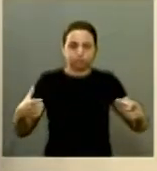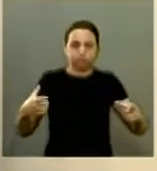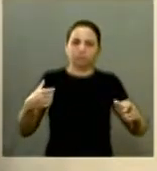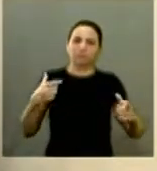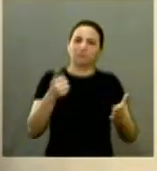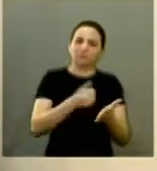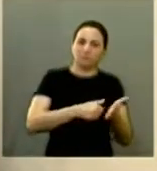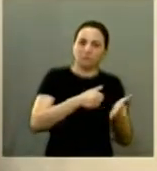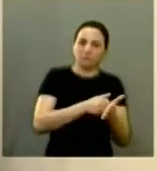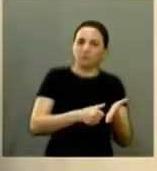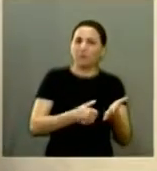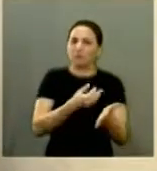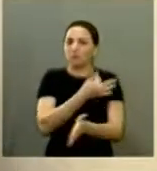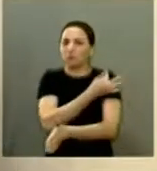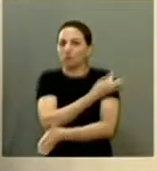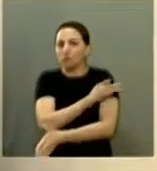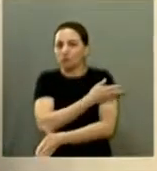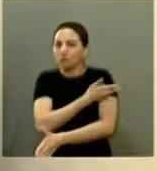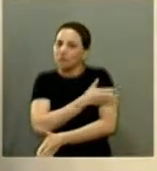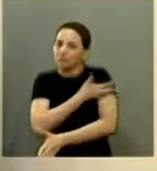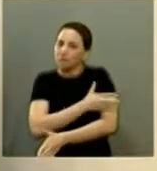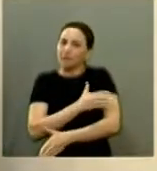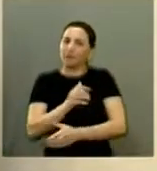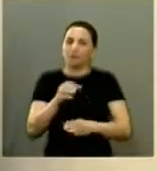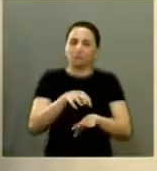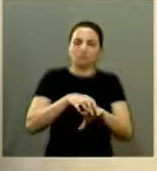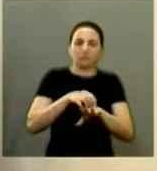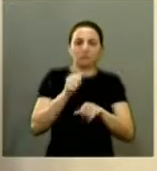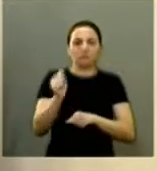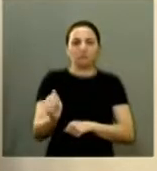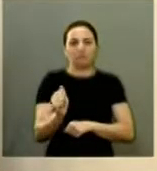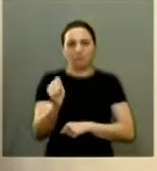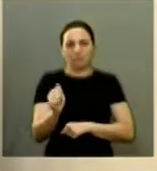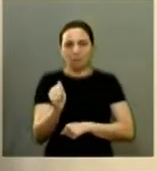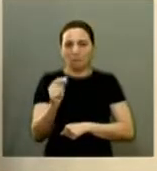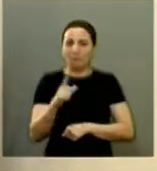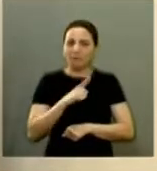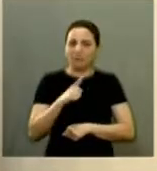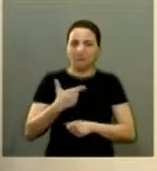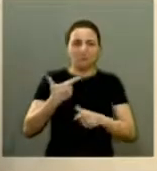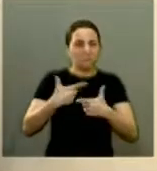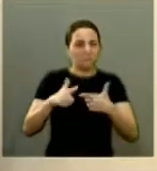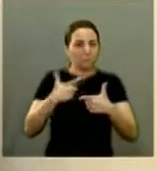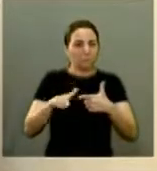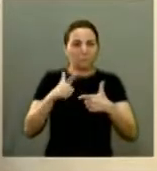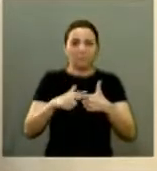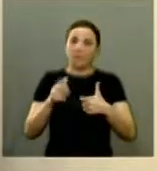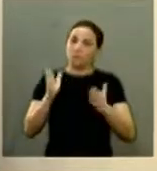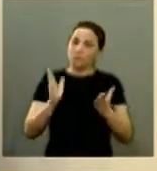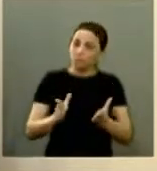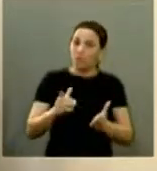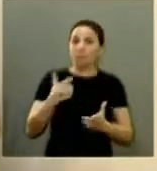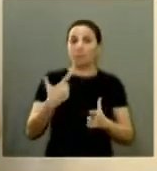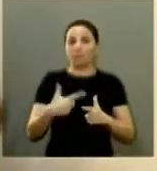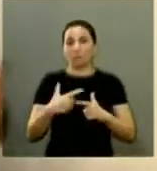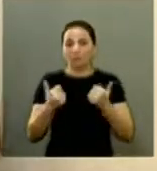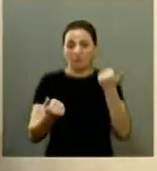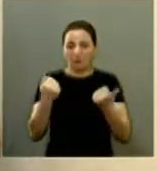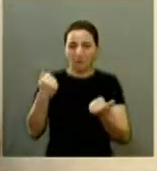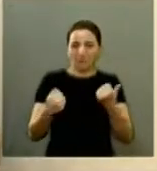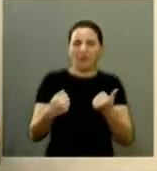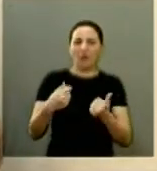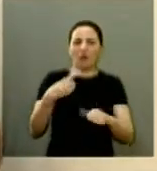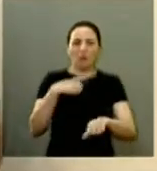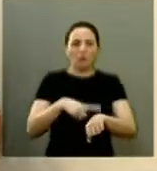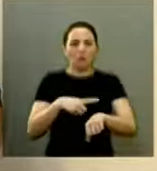da equipe técnica de trânsito de Araraquara a gente está num verdadeiro caos e já estamos porque o carro aumenta o horário de pico é